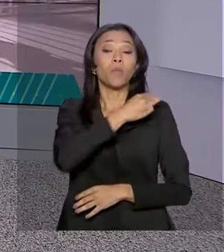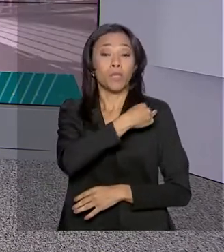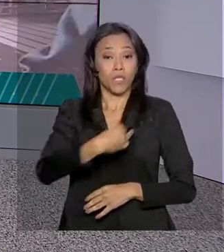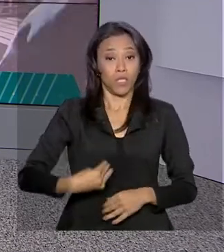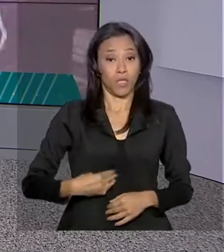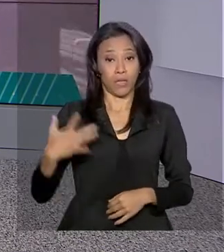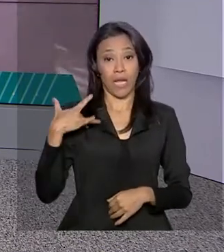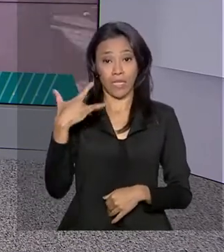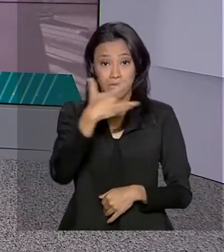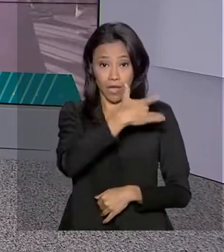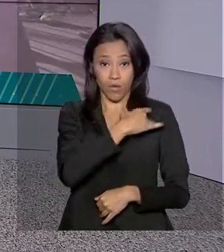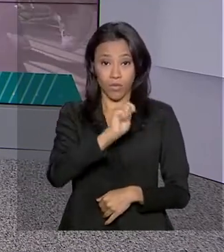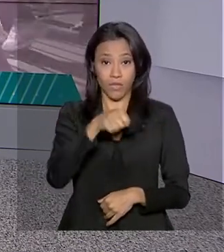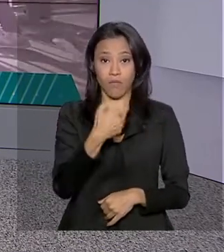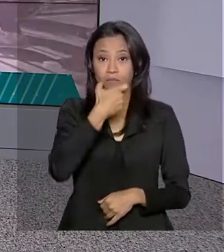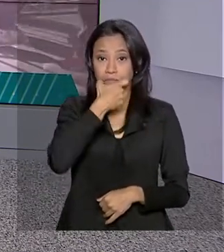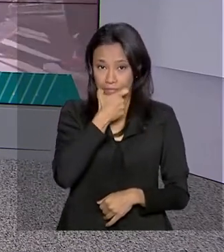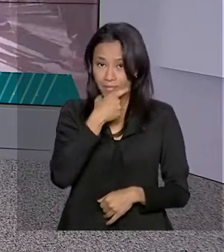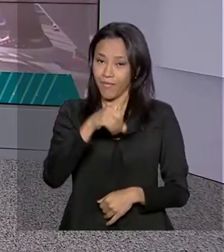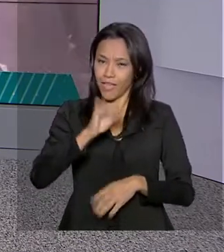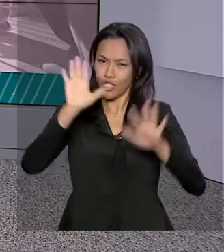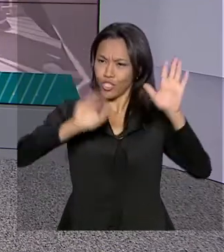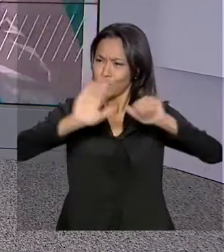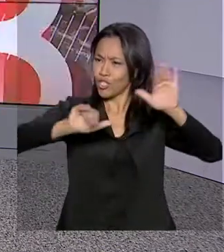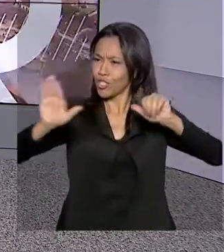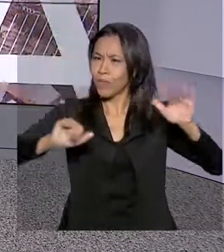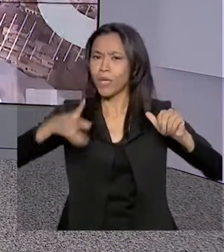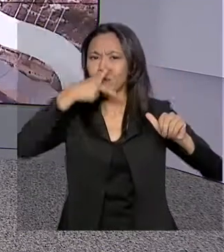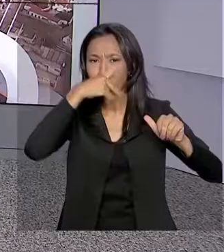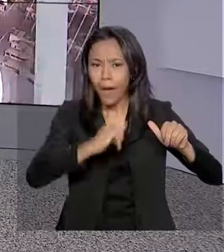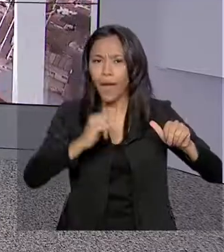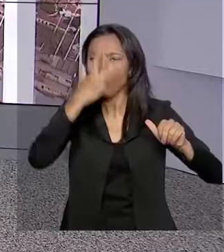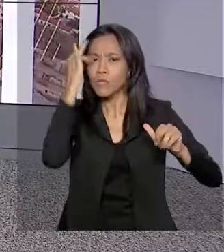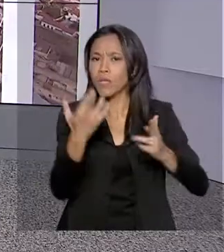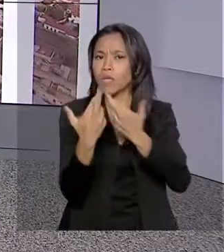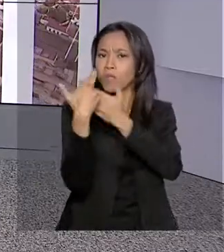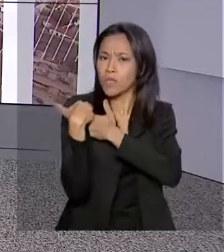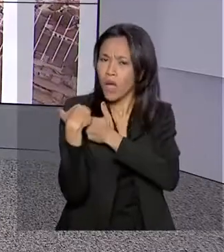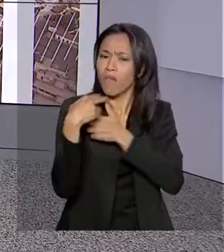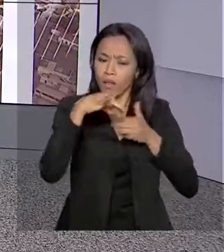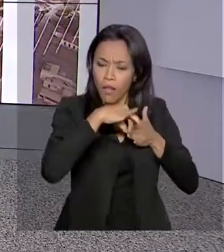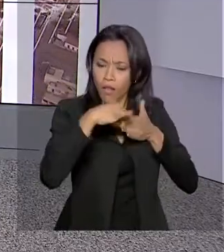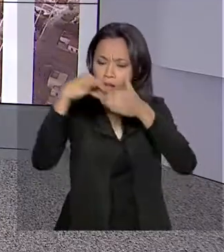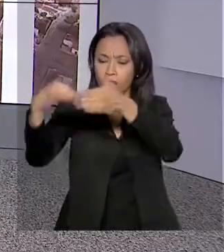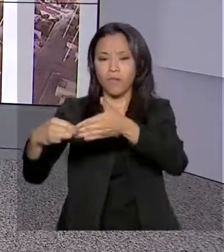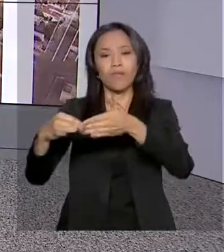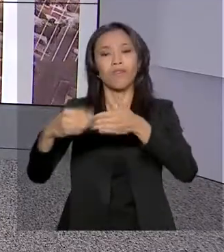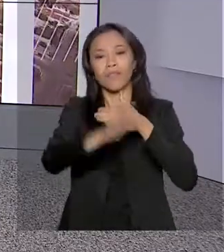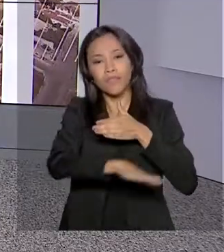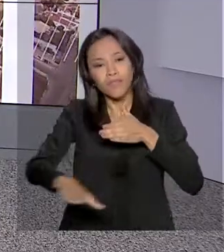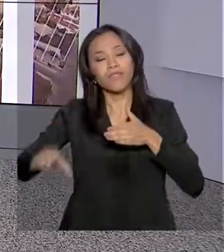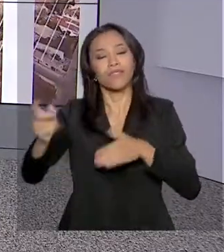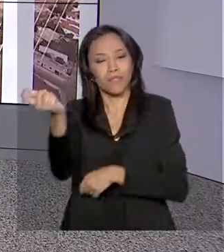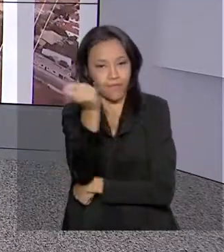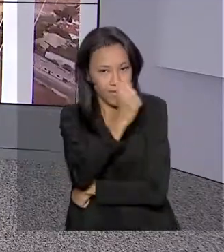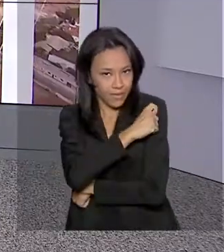Mandetta, fez uma convocação para os pais e responsáveis levarem as crianças para vacinar.